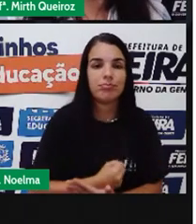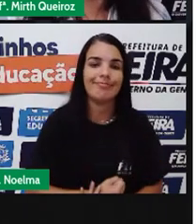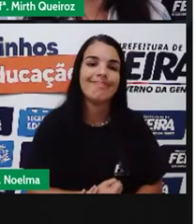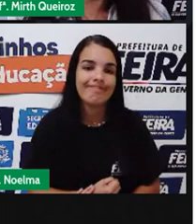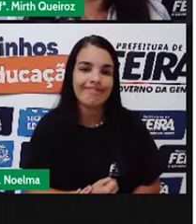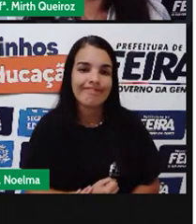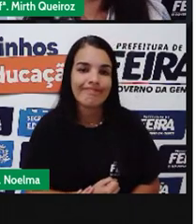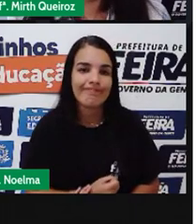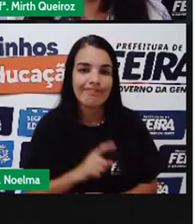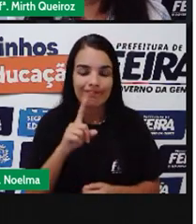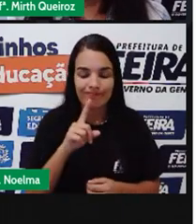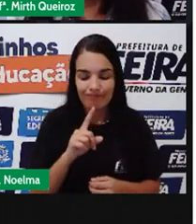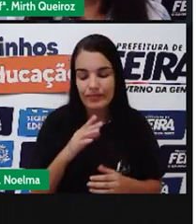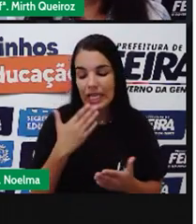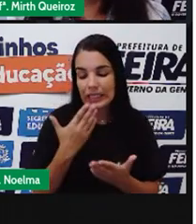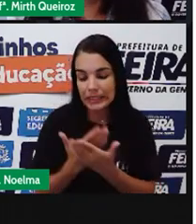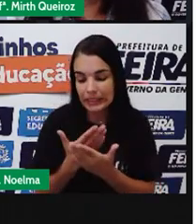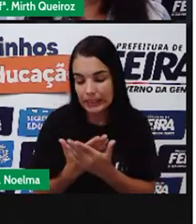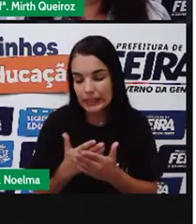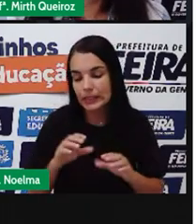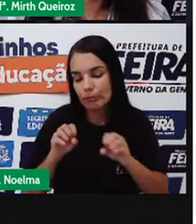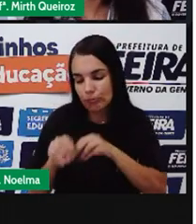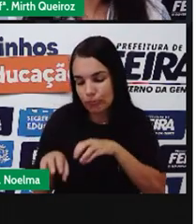Ensino De baixa Qualidade